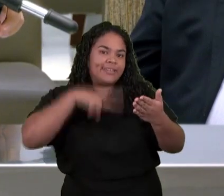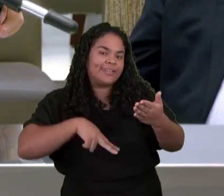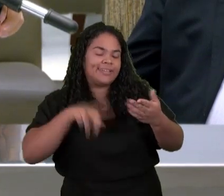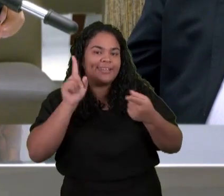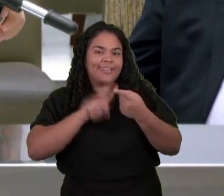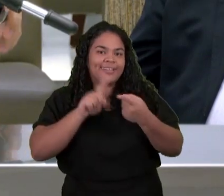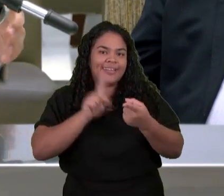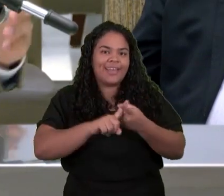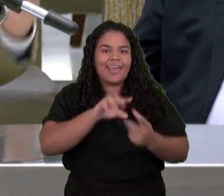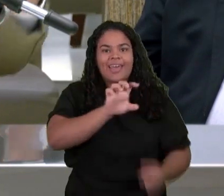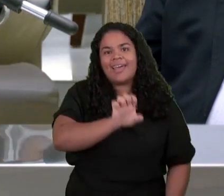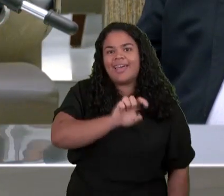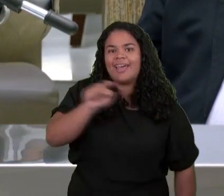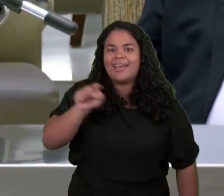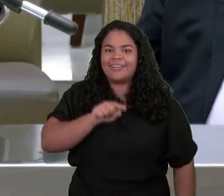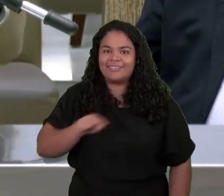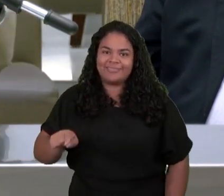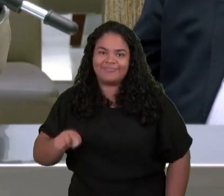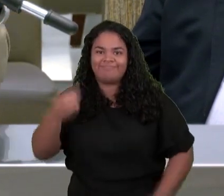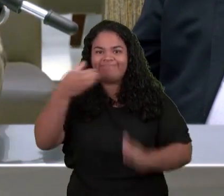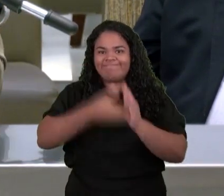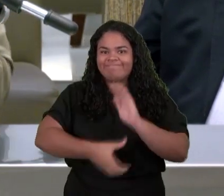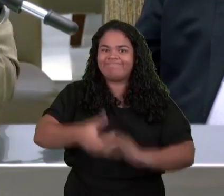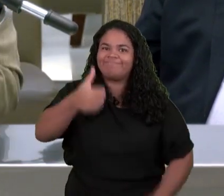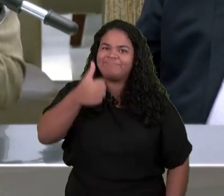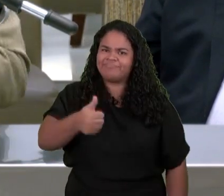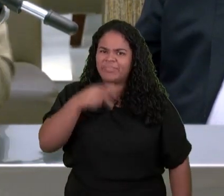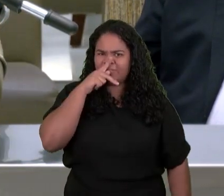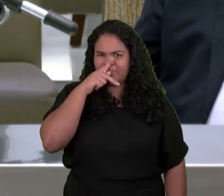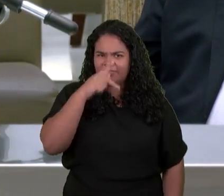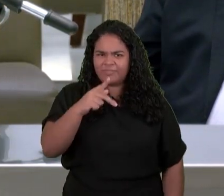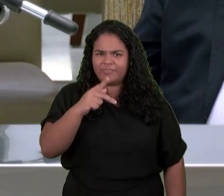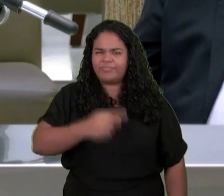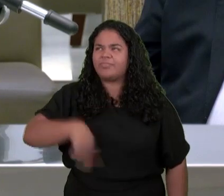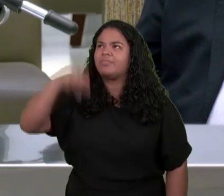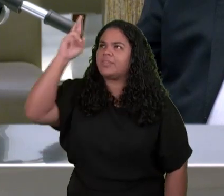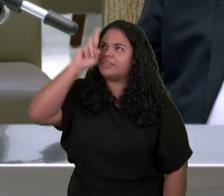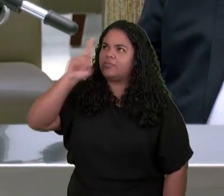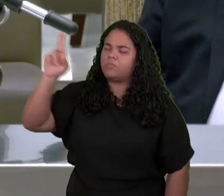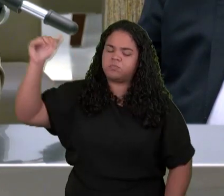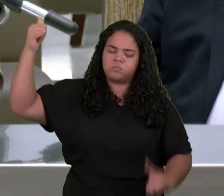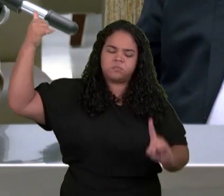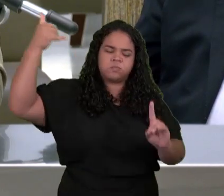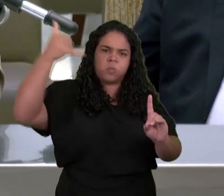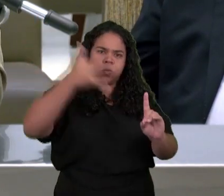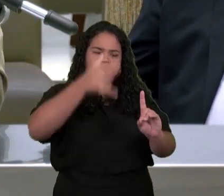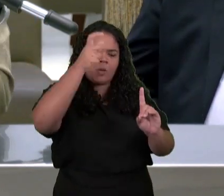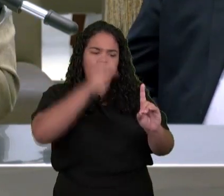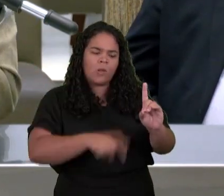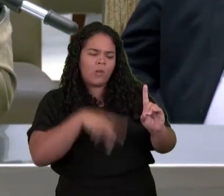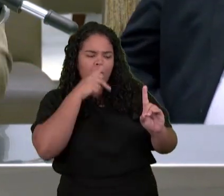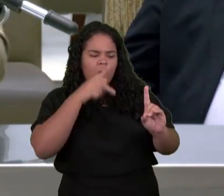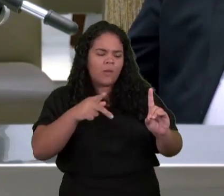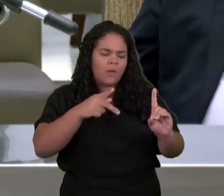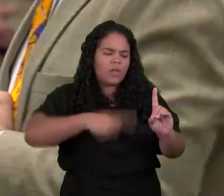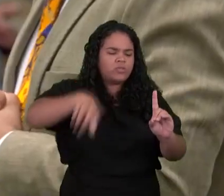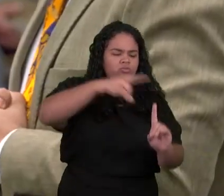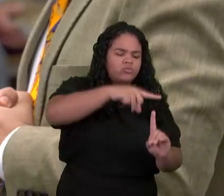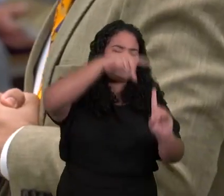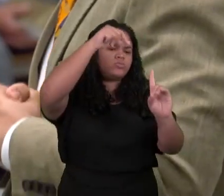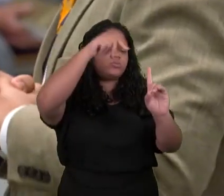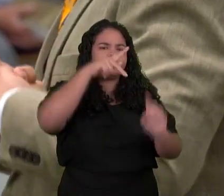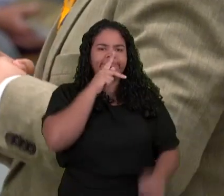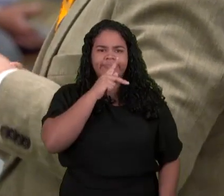Quando este Tem uma Revelação De Deus E é Chamado Para o Ministério Profético